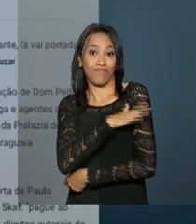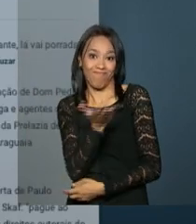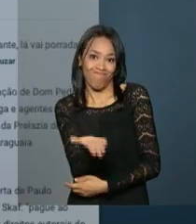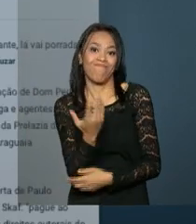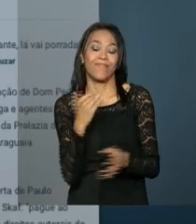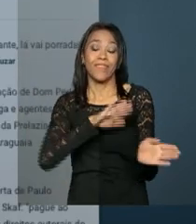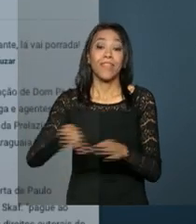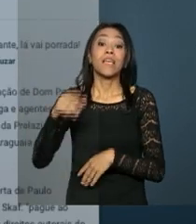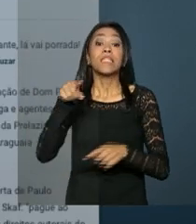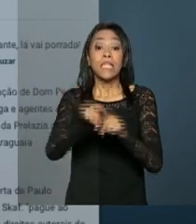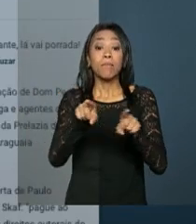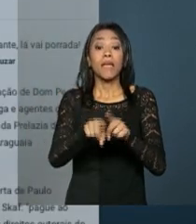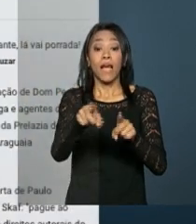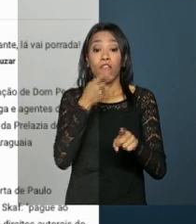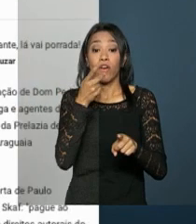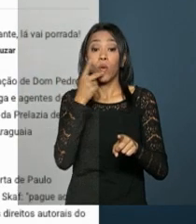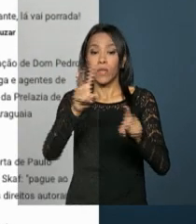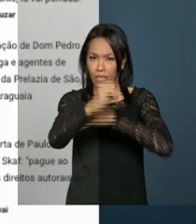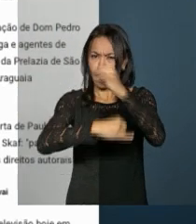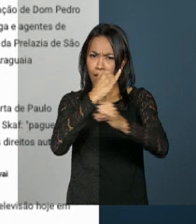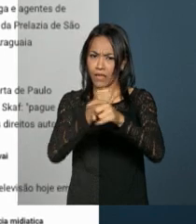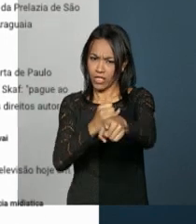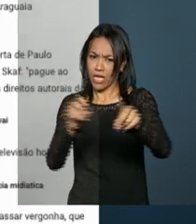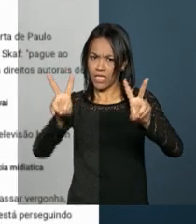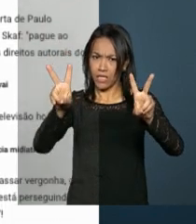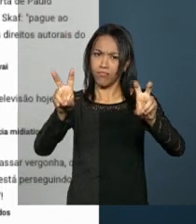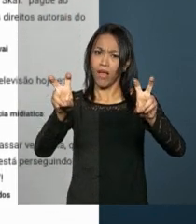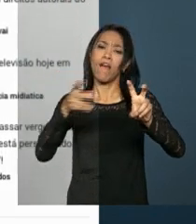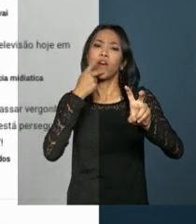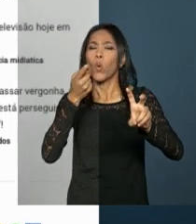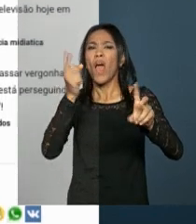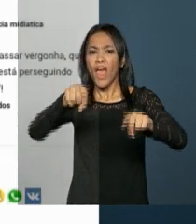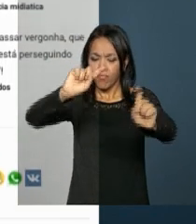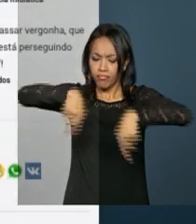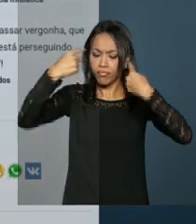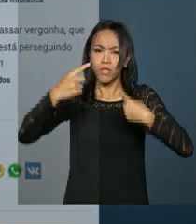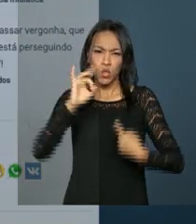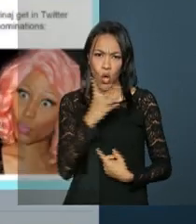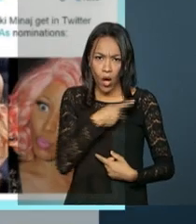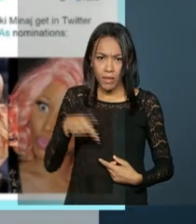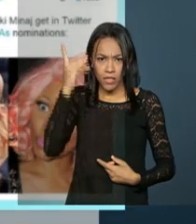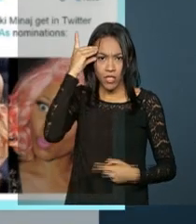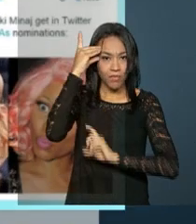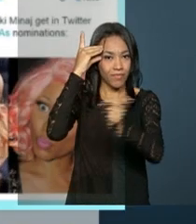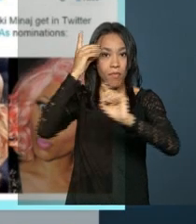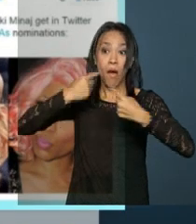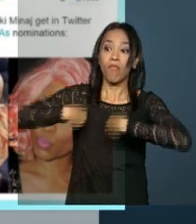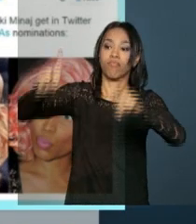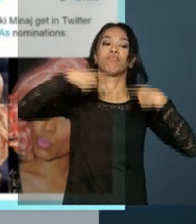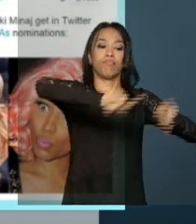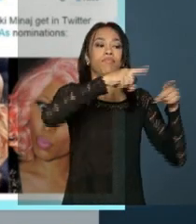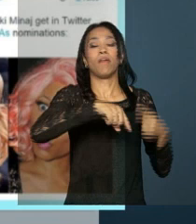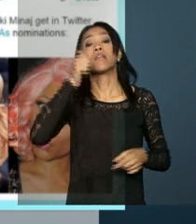Tereza Campelo destaca que o conteúdo da reportagem é uma afronta não apenas à presidenta, mas a todas as mulheres